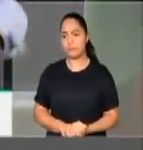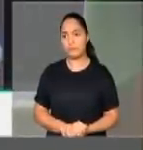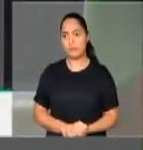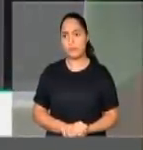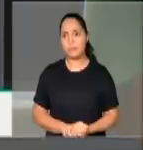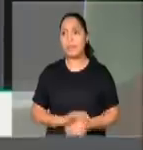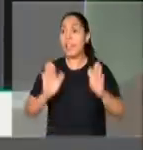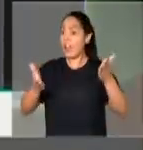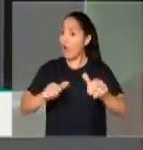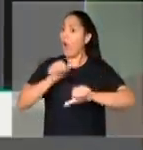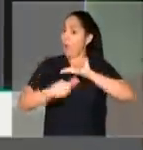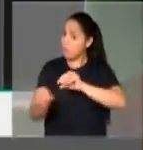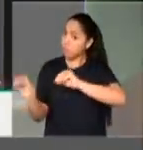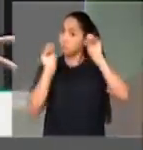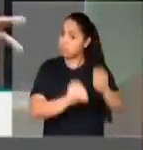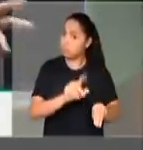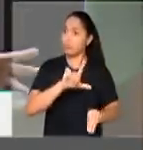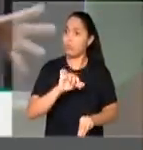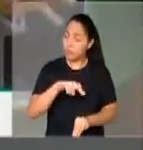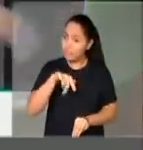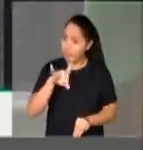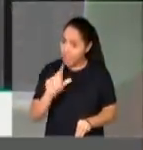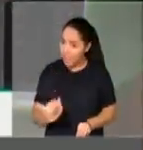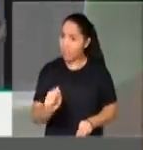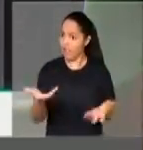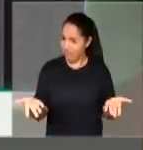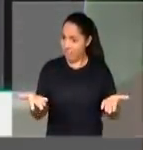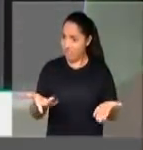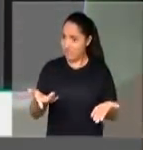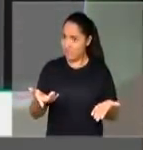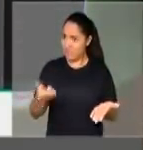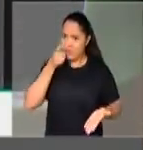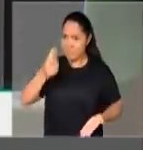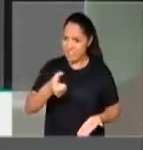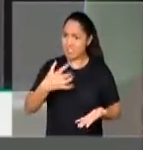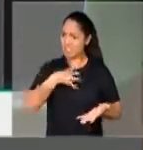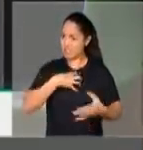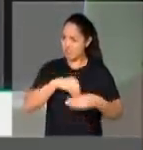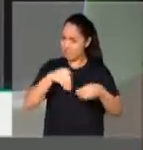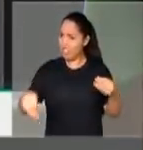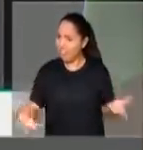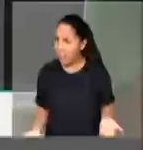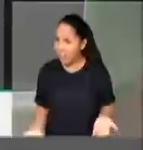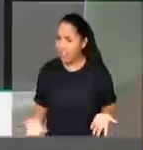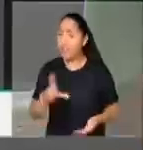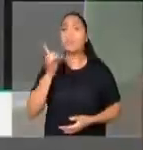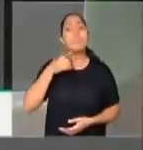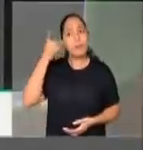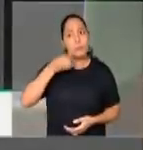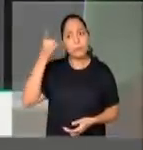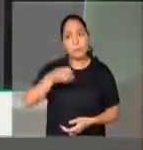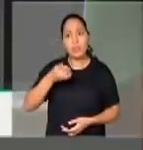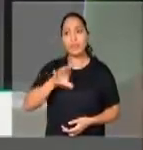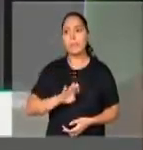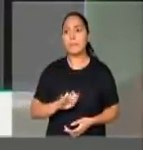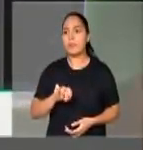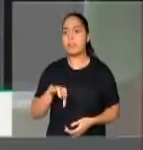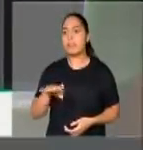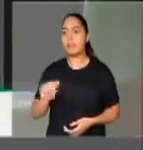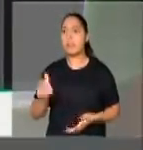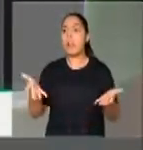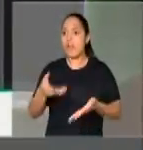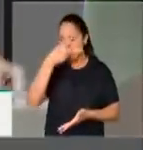e agora se mudou para Londrina, é, na intenção disso aí, deputada Benedita da Silva candidato